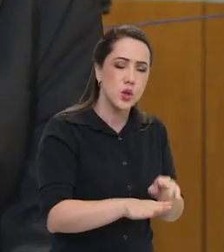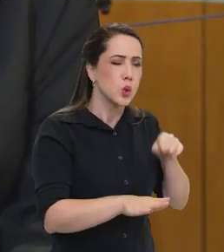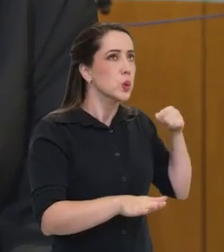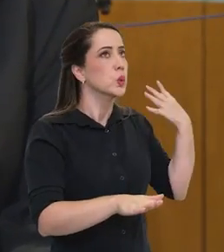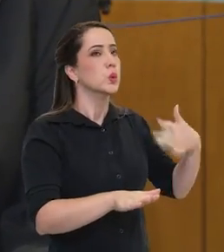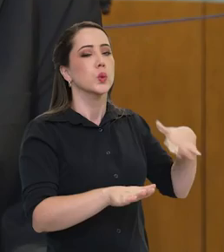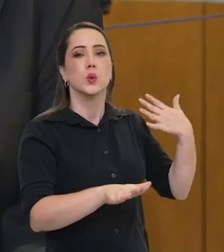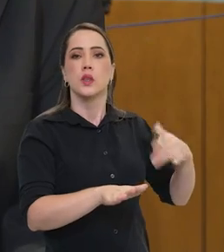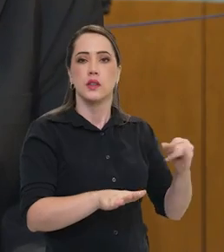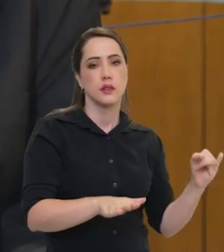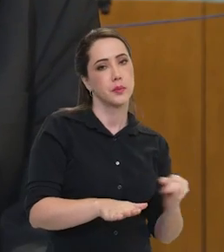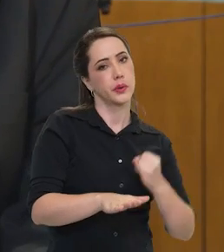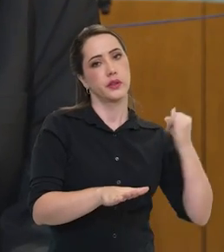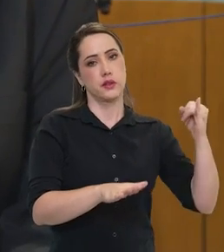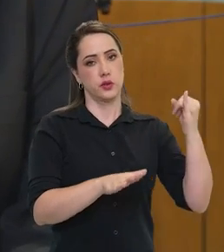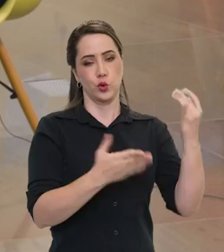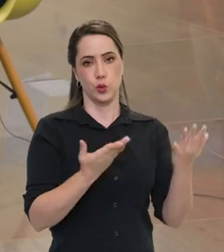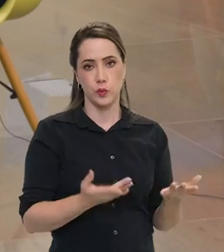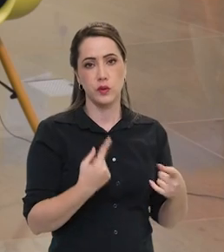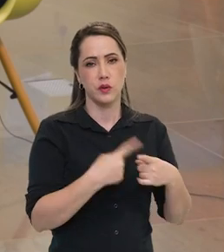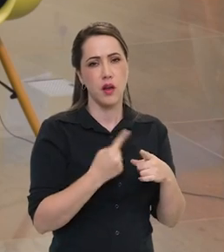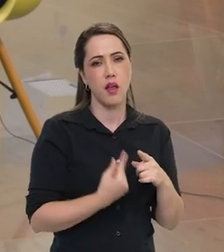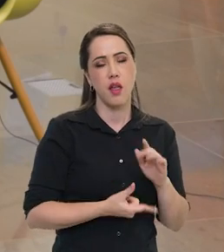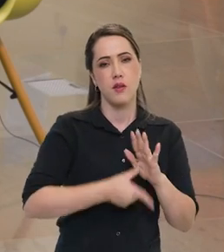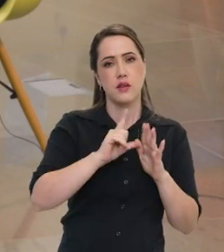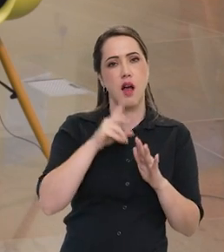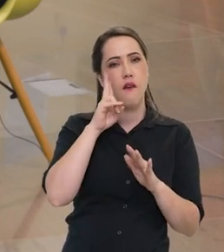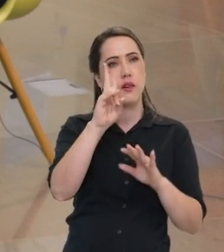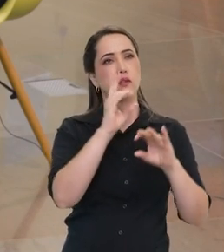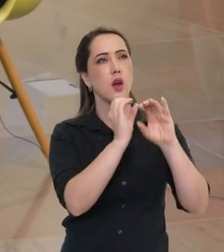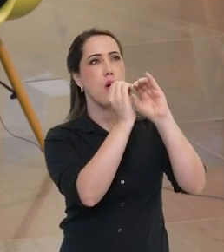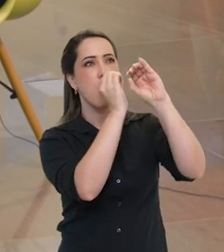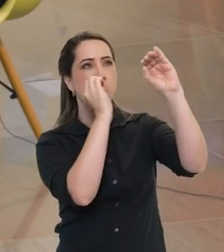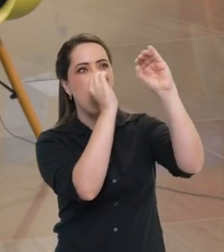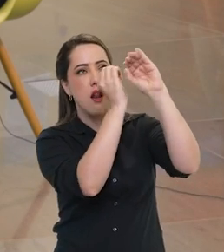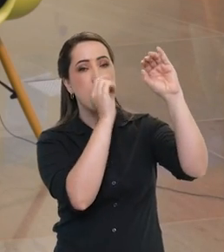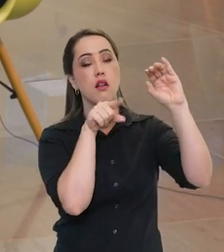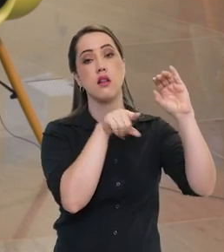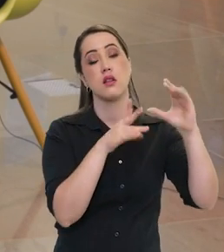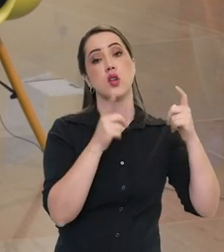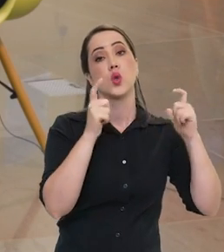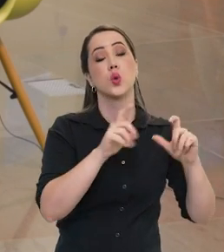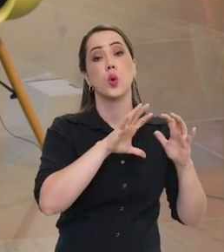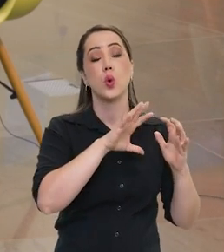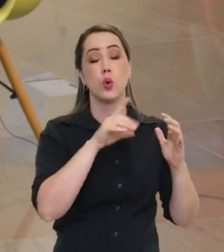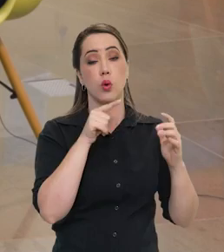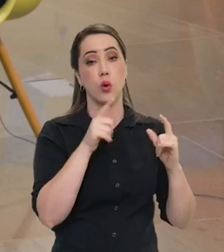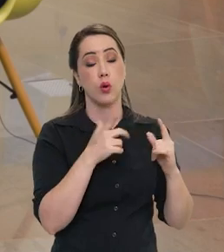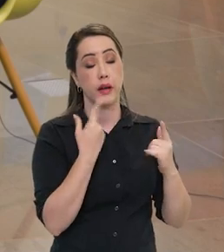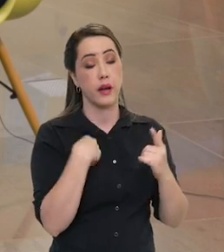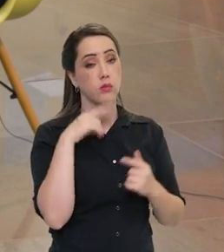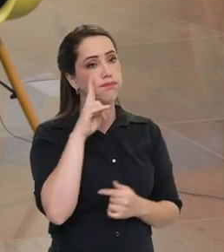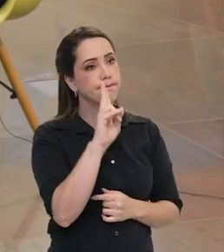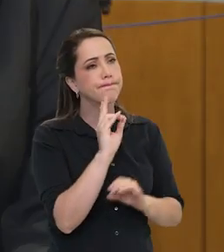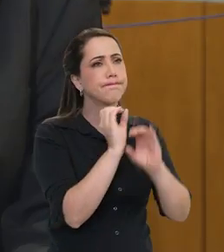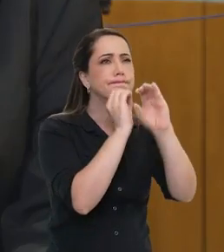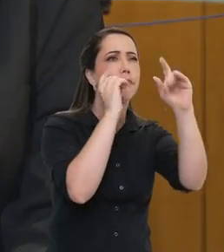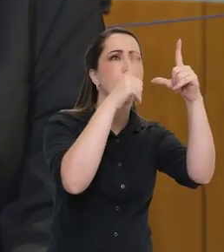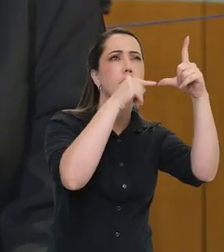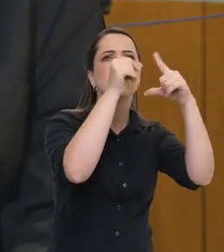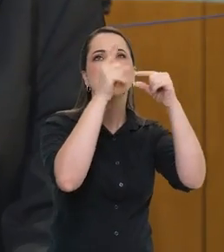gigantesco para a humanidade, enorme, fantástico. Eu estava no Planetário, olhando rapidamente agora o que estava acontecendo.